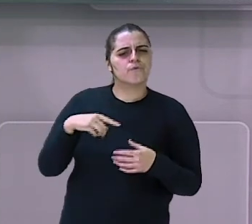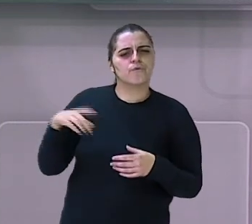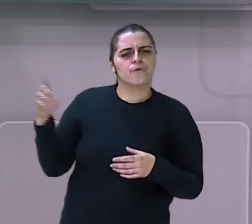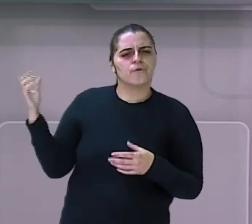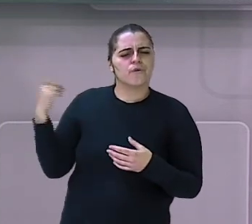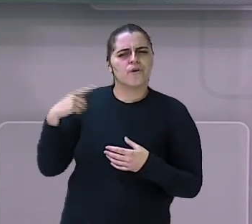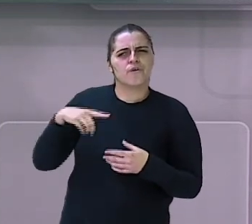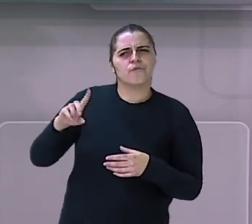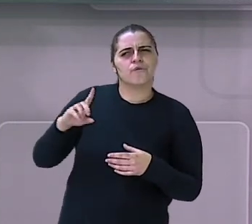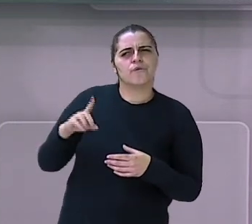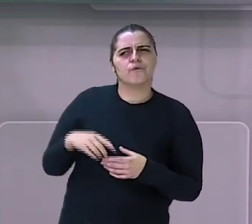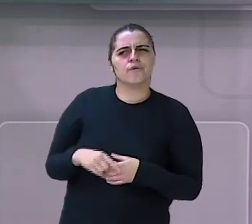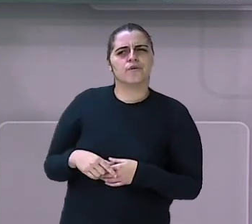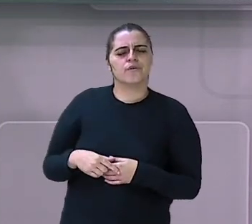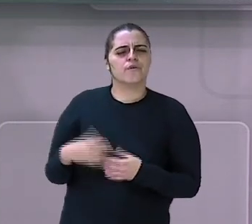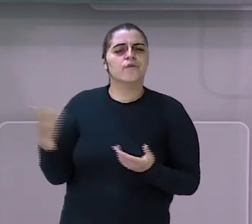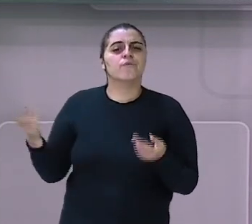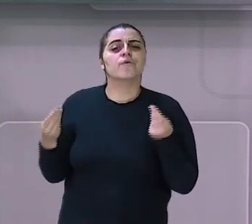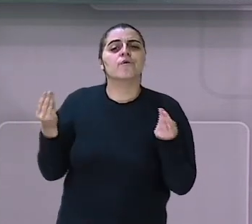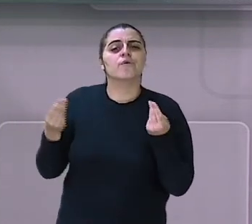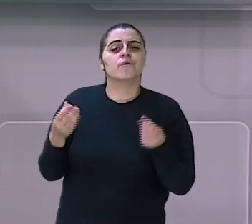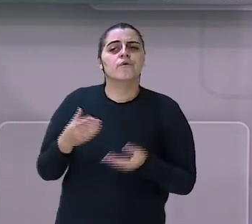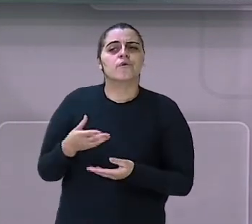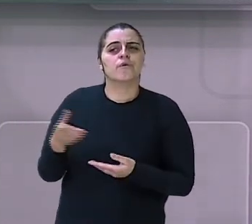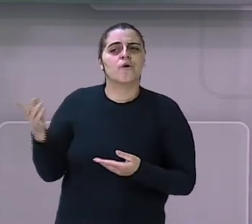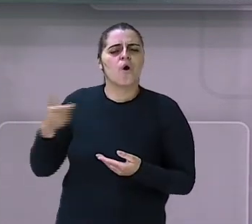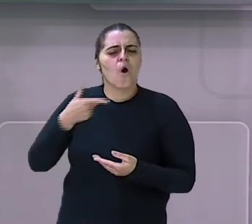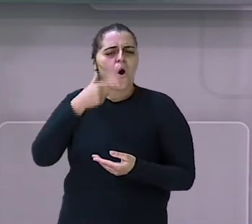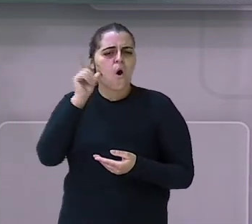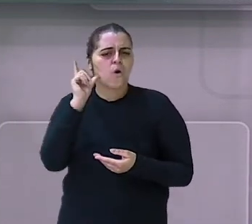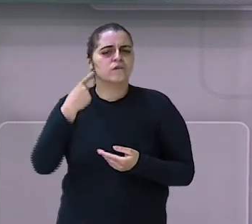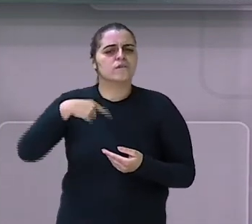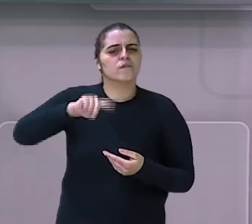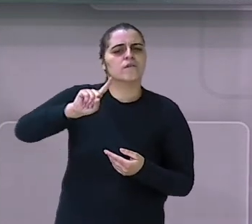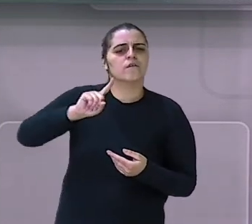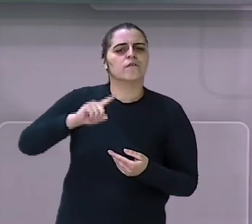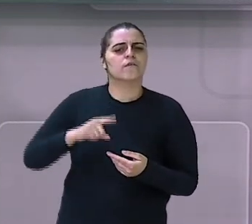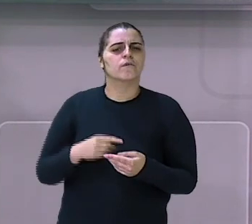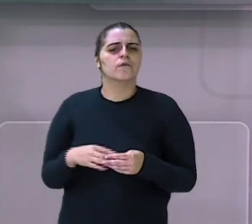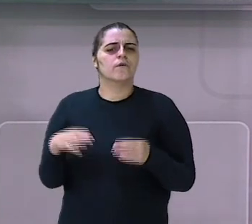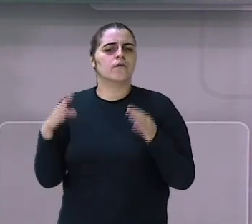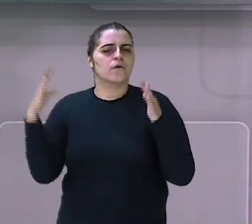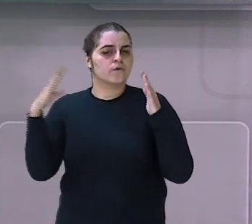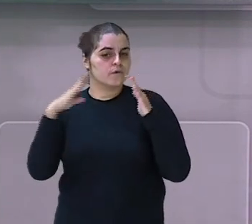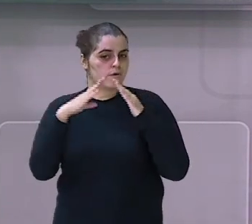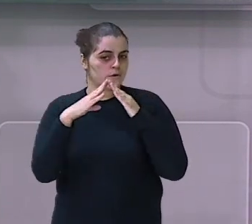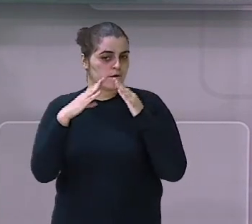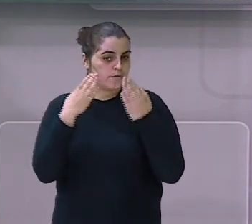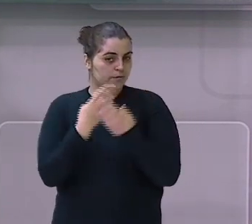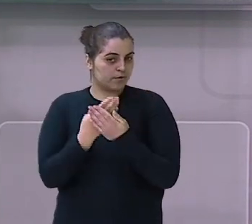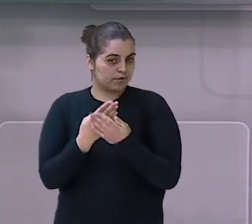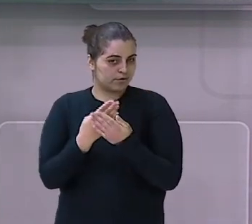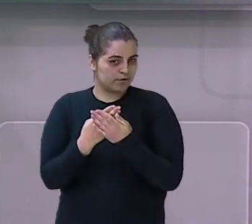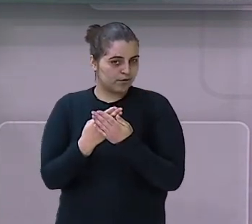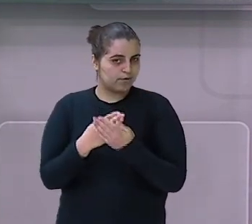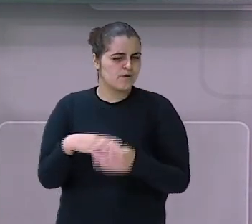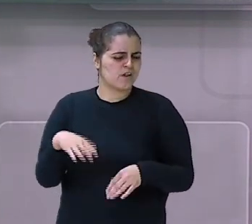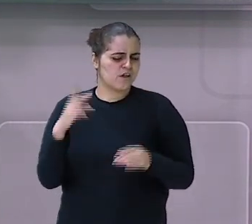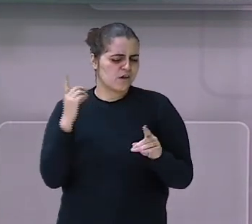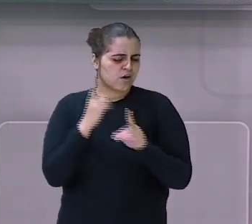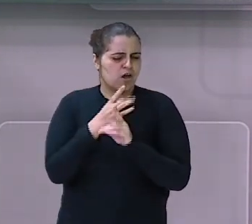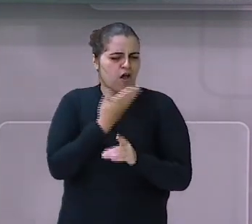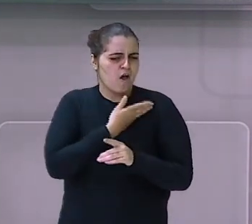Então, se eu fui, eu fui o quê? Fui ontem. Fui para a escola e me diverti